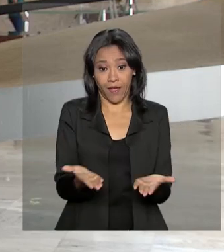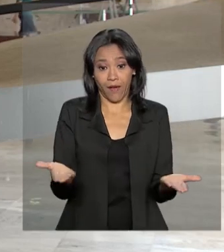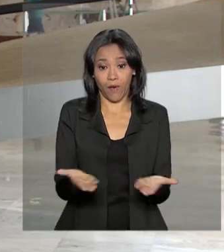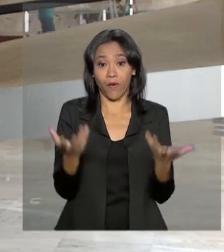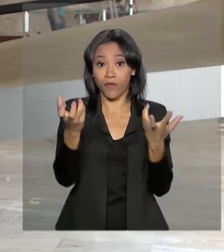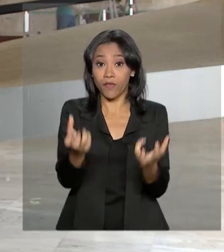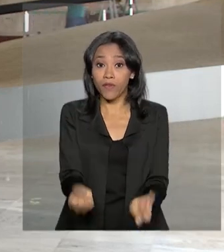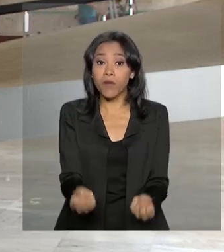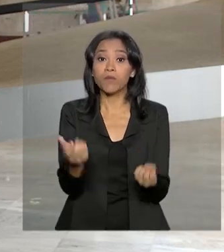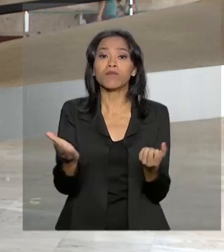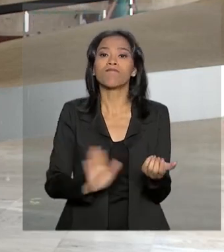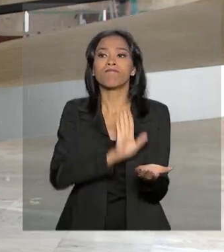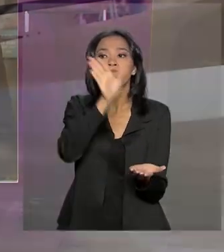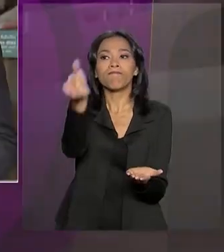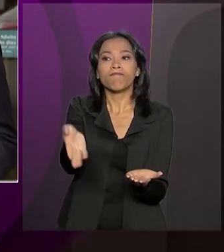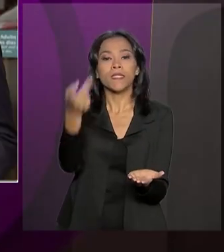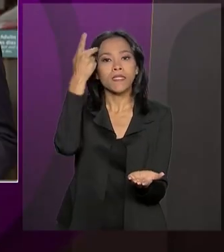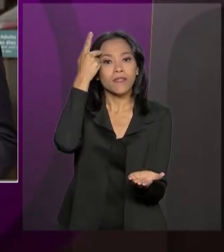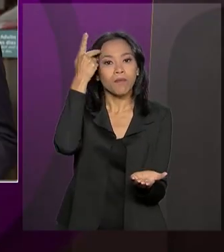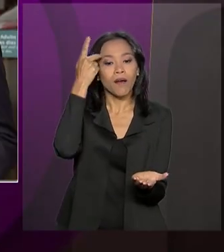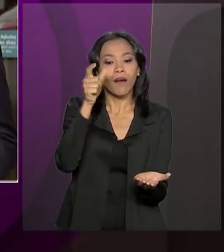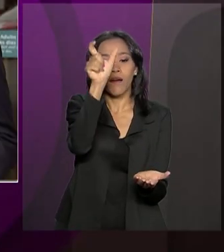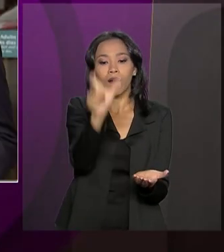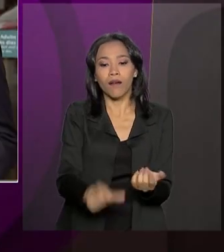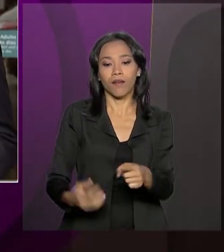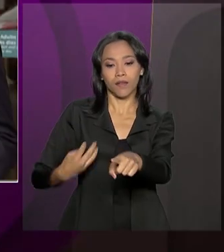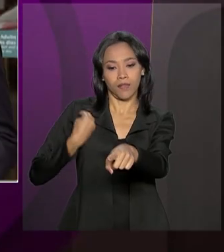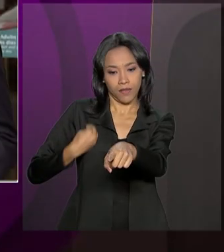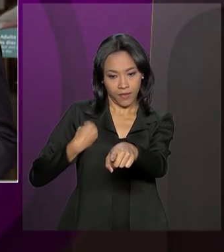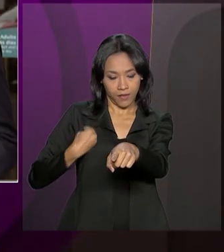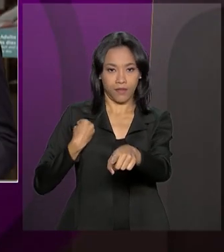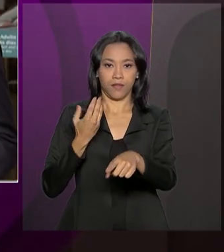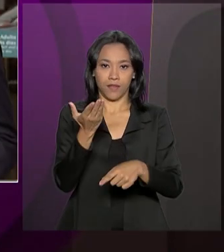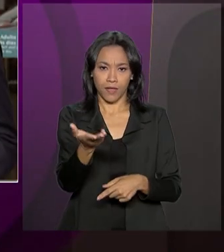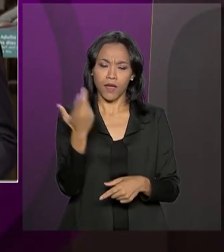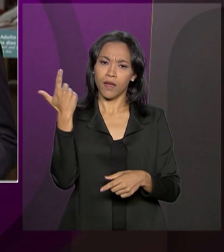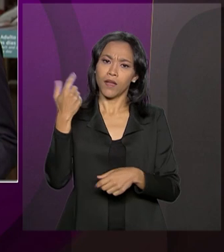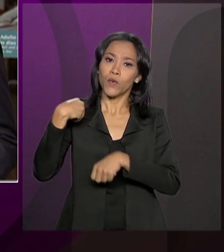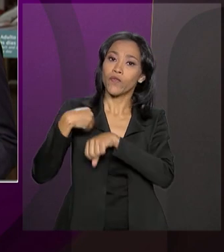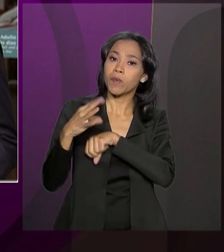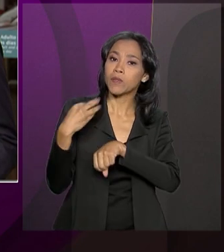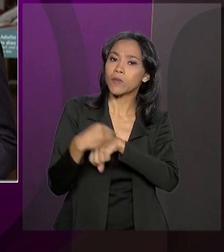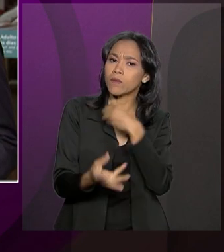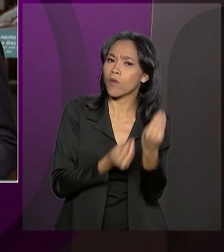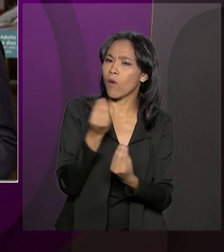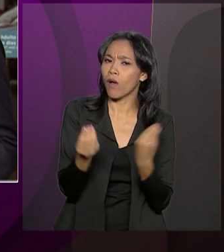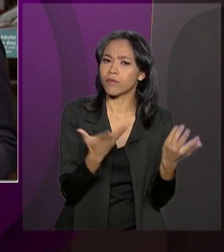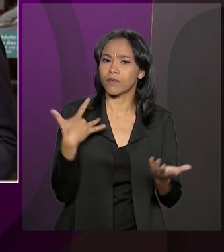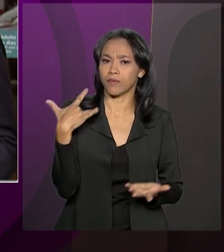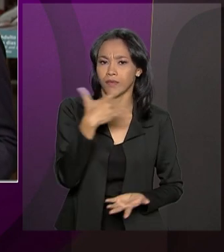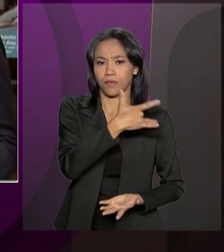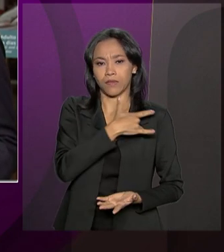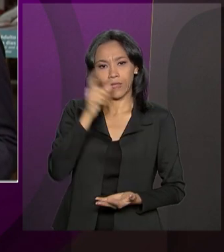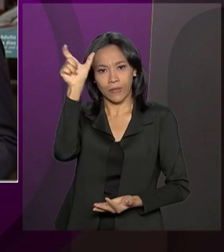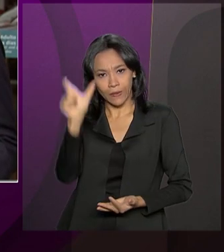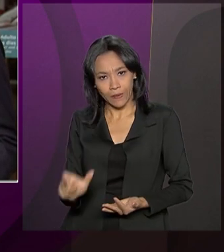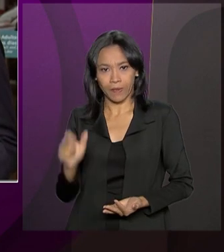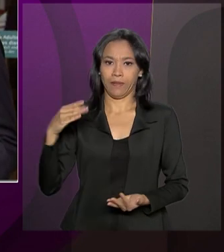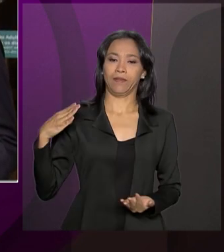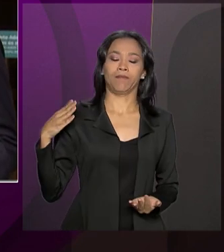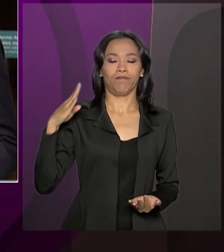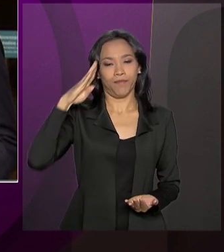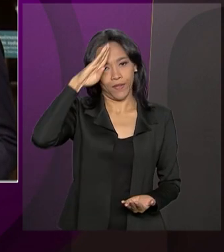nós vamos direto a São Paulo, onde está o repórter Ricardo Ferraz com informações sobre a saúde do presidente Jair Bolsonaro.